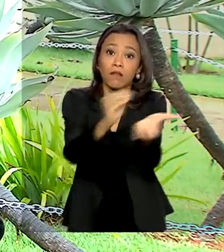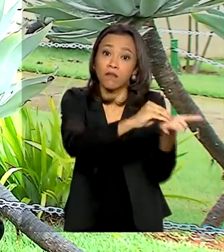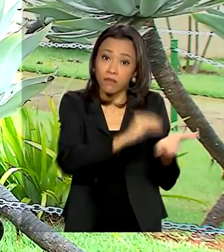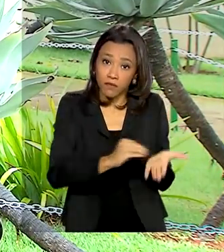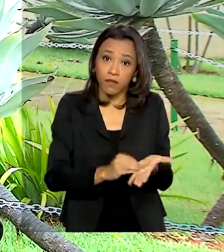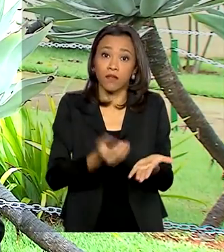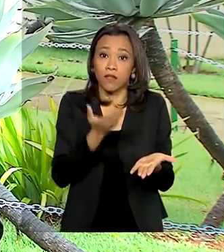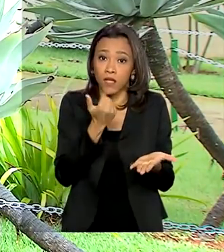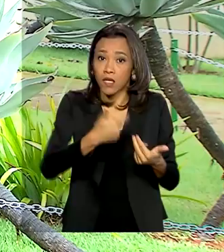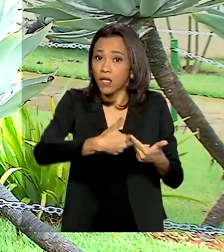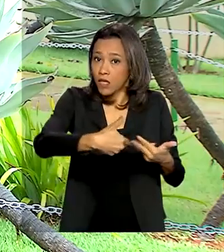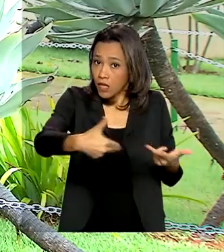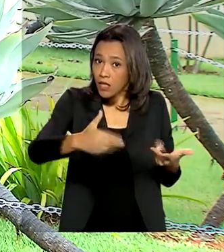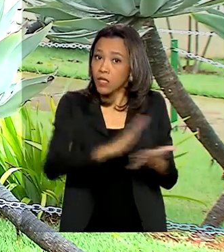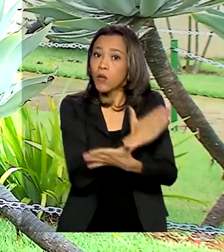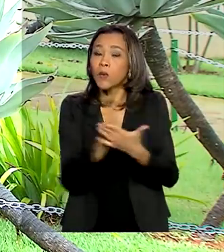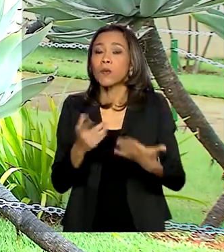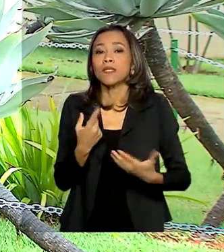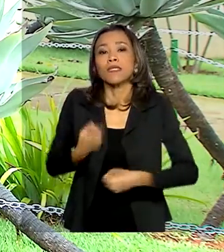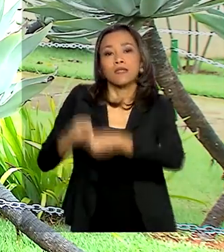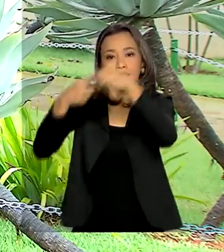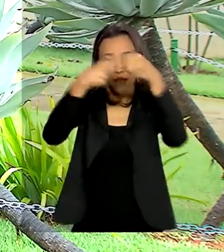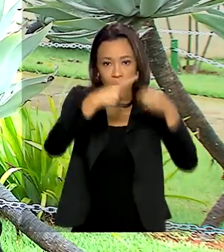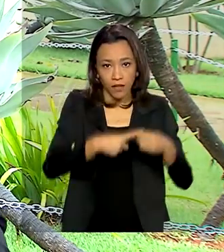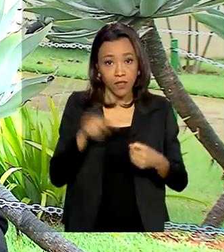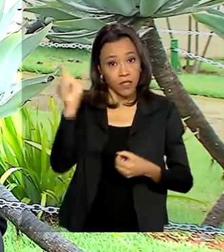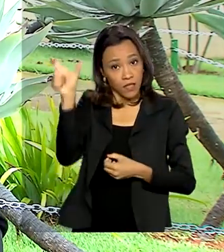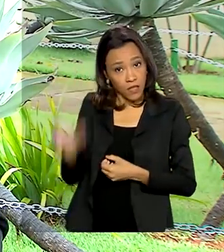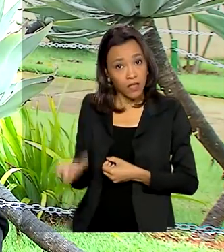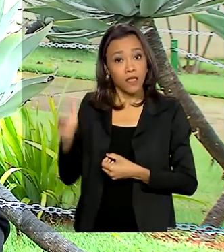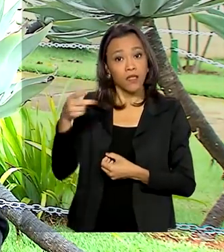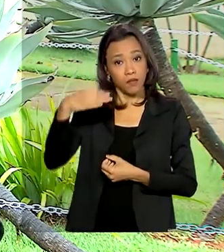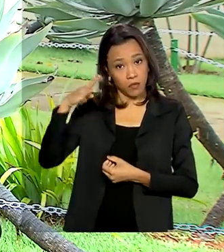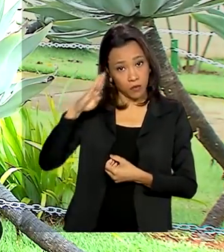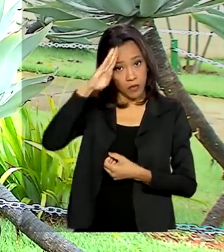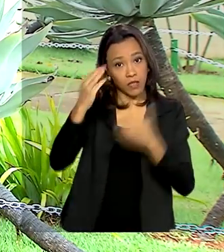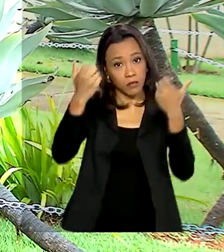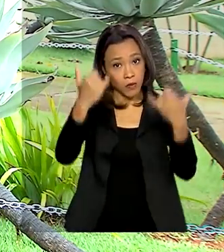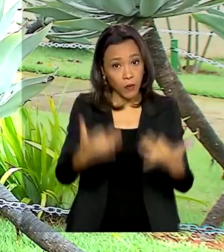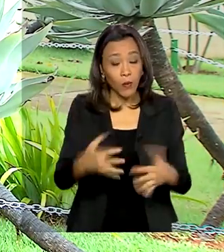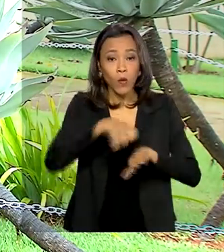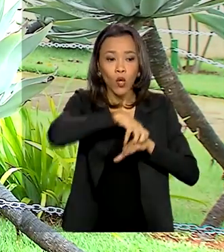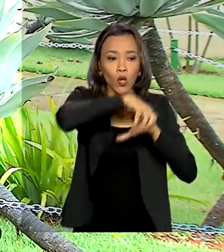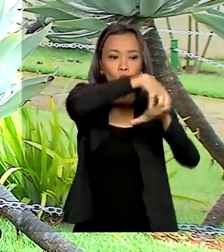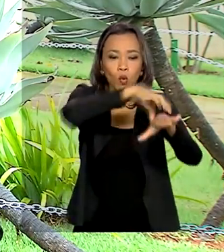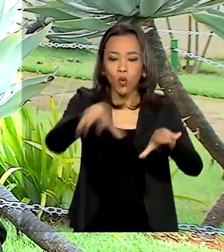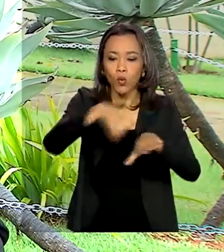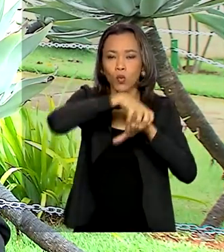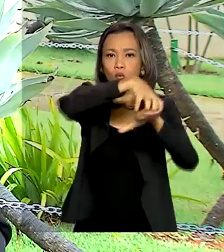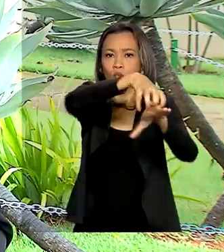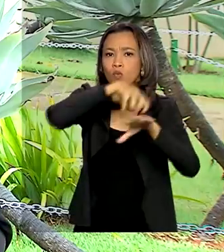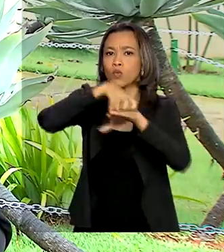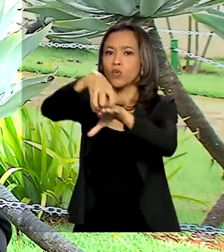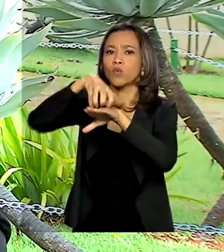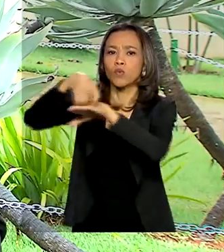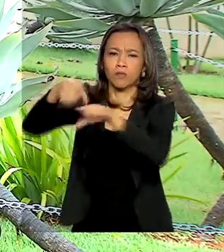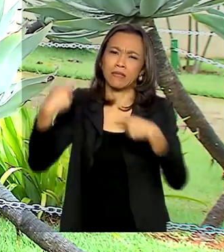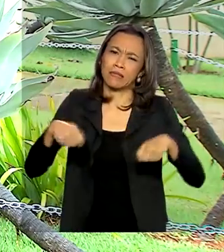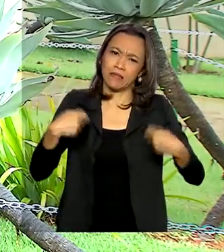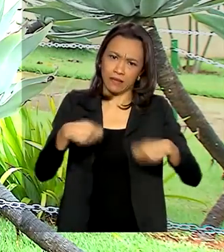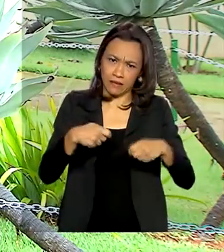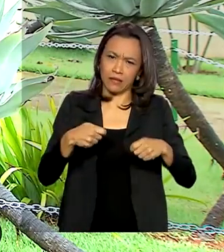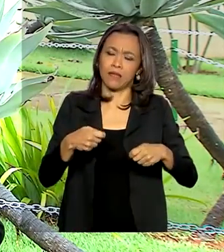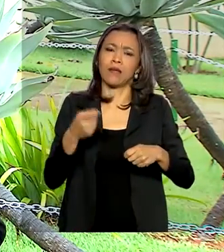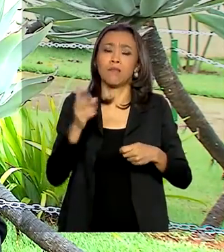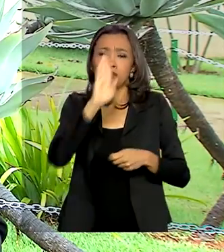medidas restritivas em algumas cidades. Segundo Bolsonaro, a logística de transporte precisa estar alinhada principalmente para a distribuição